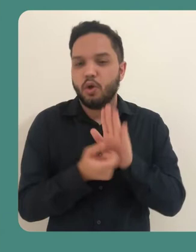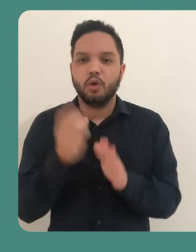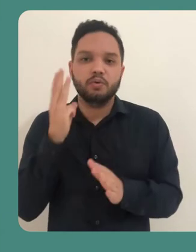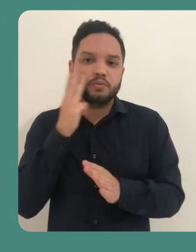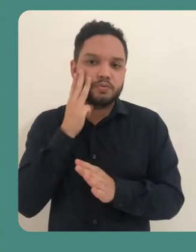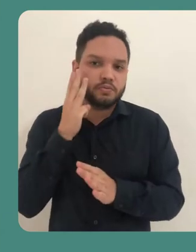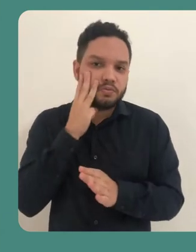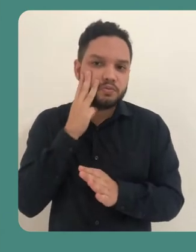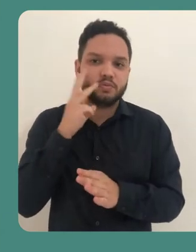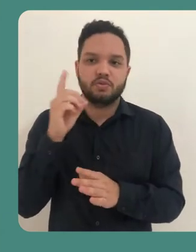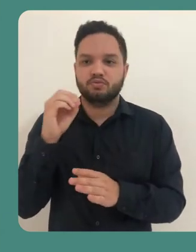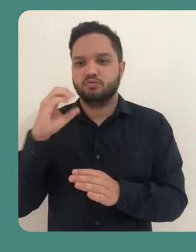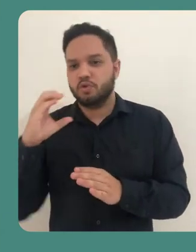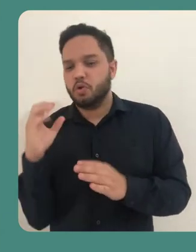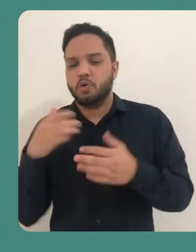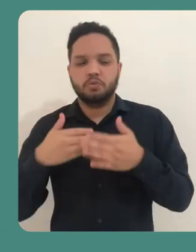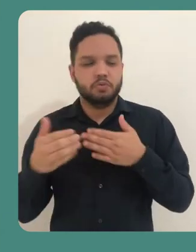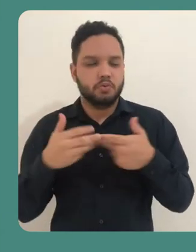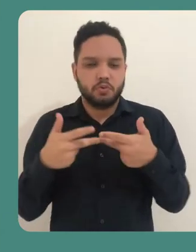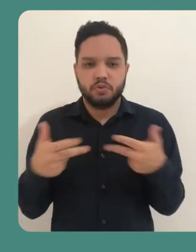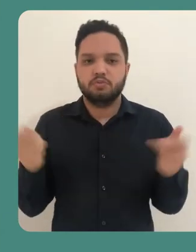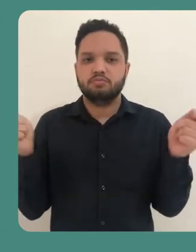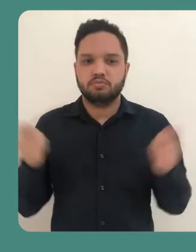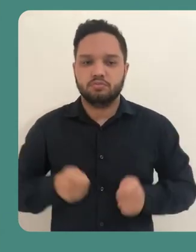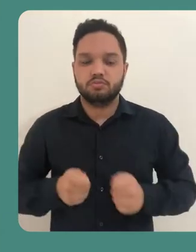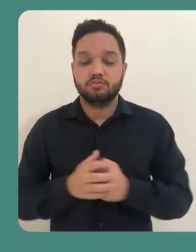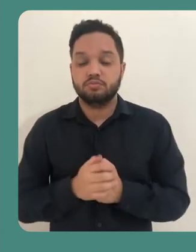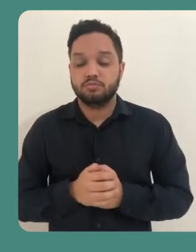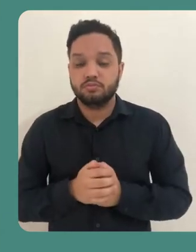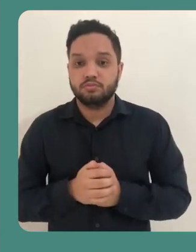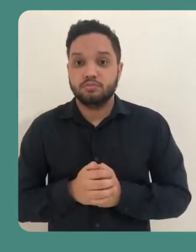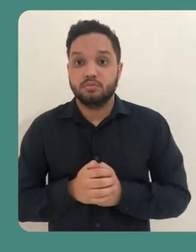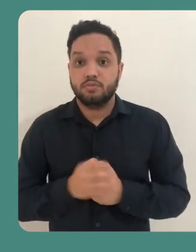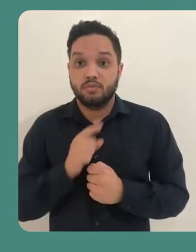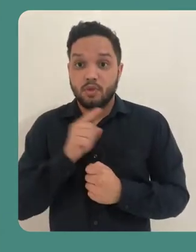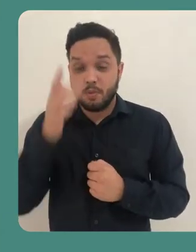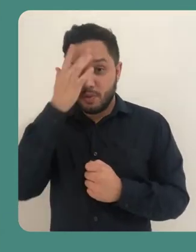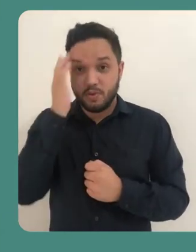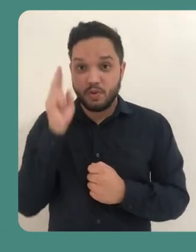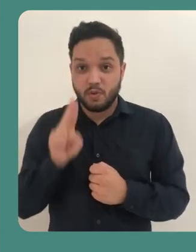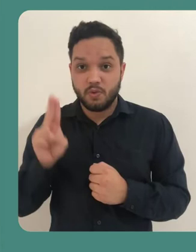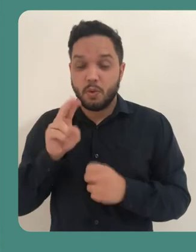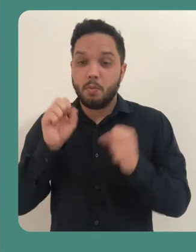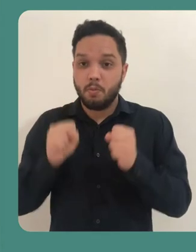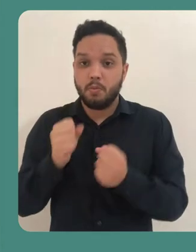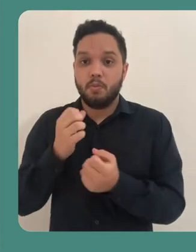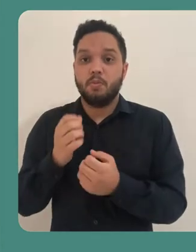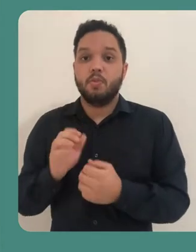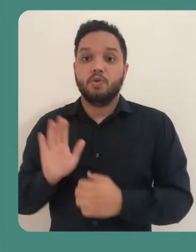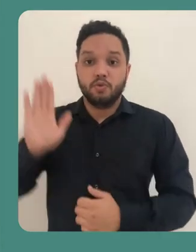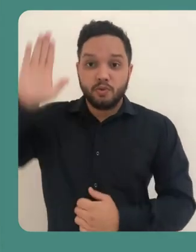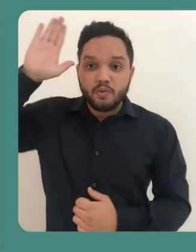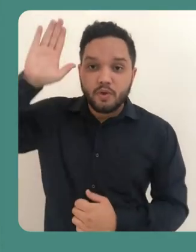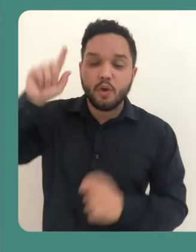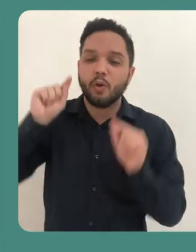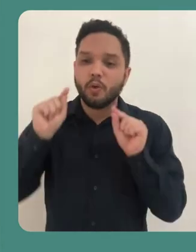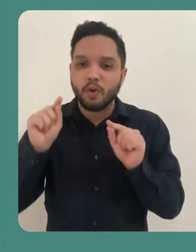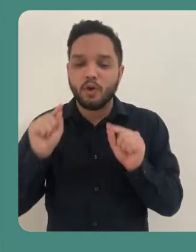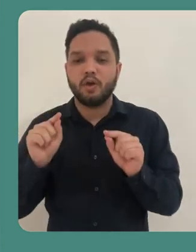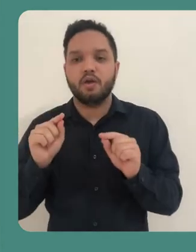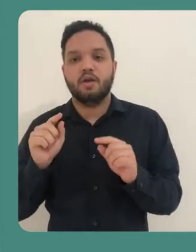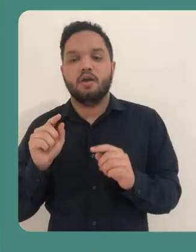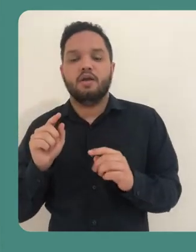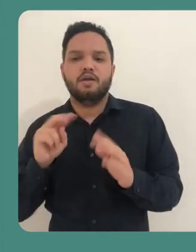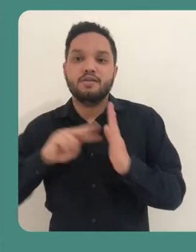texto, um software de simulação. Os usuários também podem erguer ou baixar as mãos para